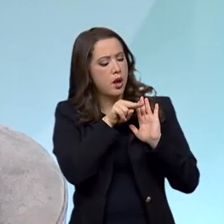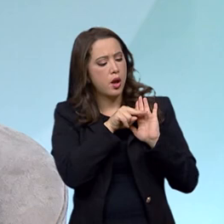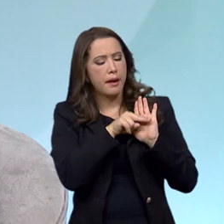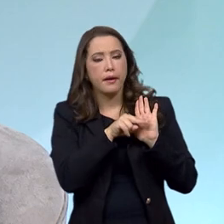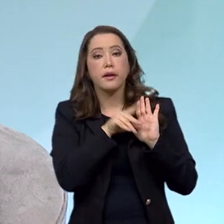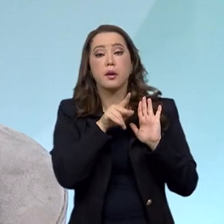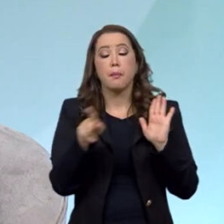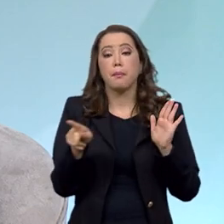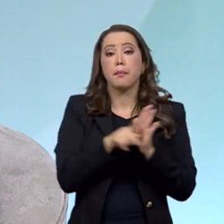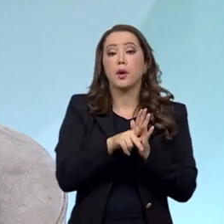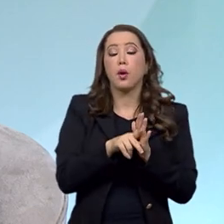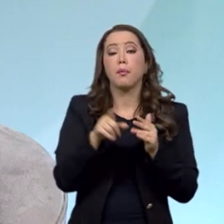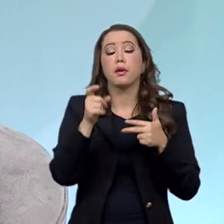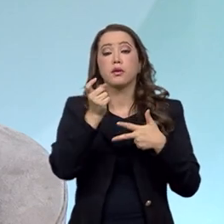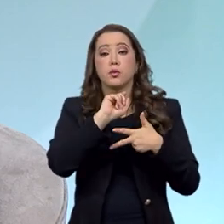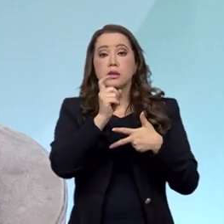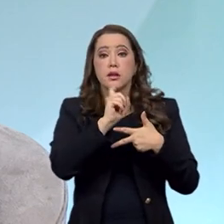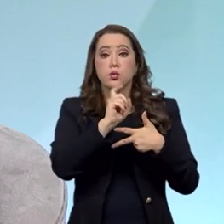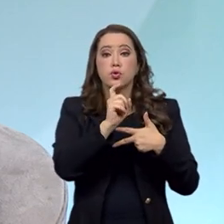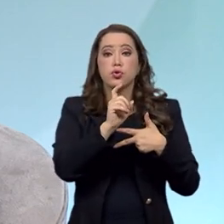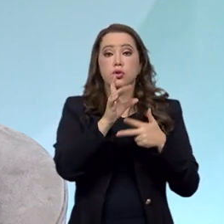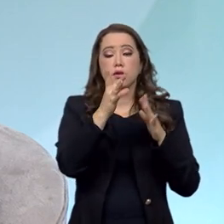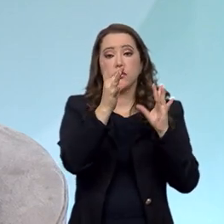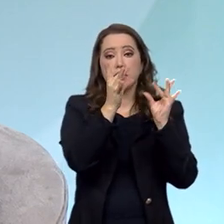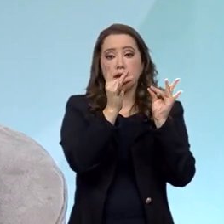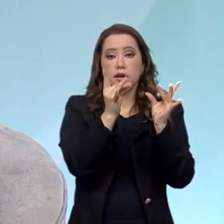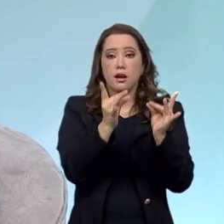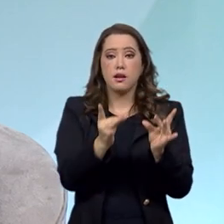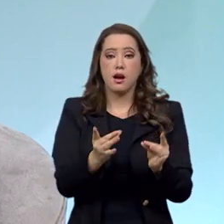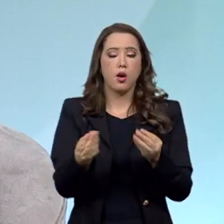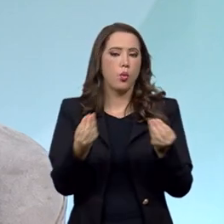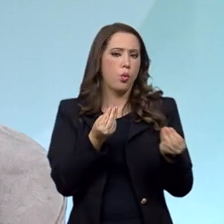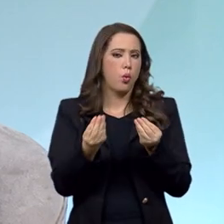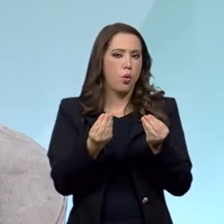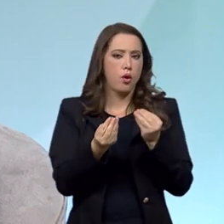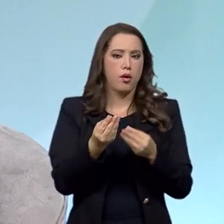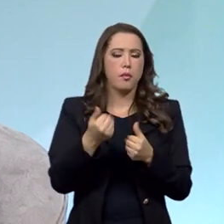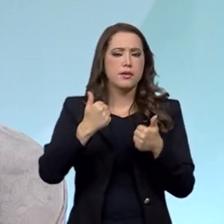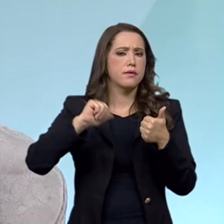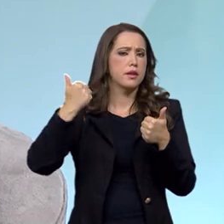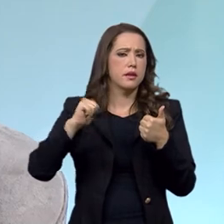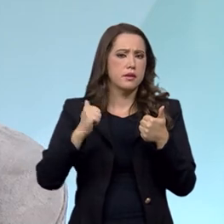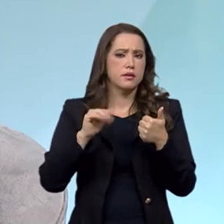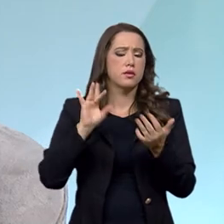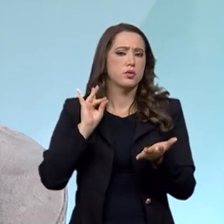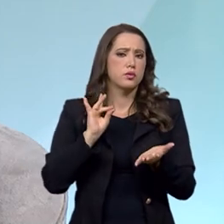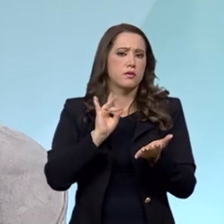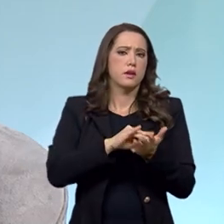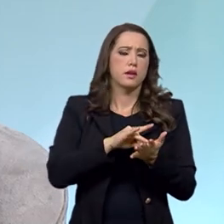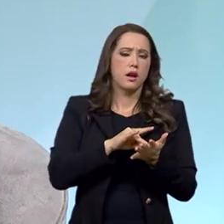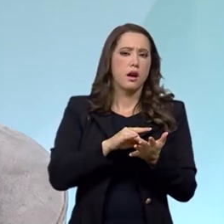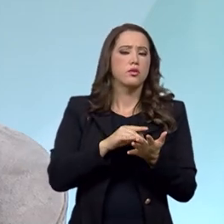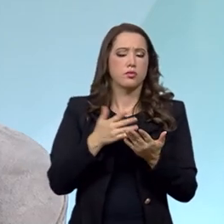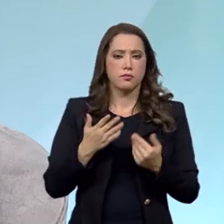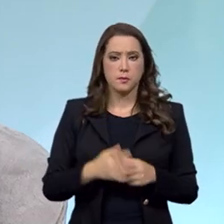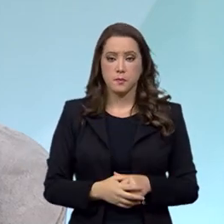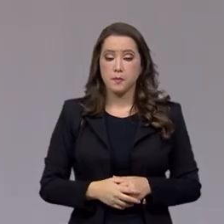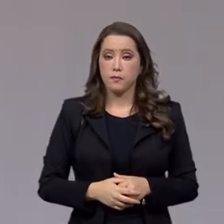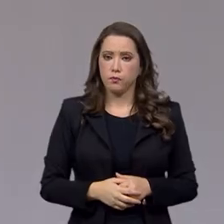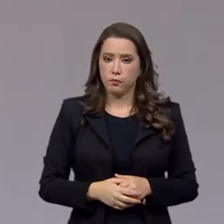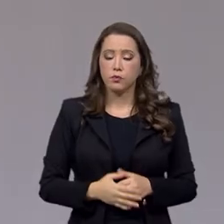Executivo, estabelecer os critérios para o reconhecimento dessa avaliação, desse novo modelo de avaliação.